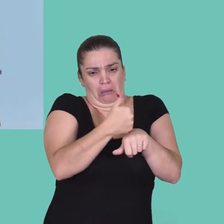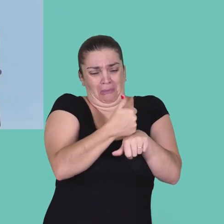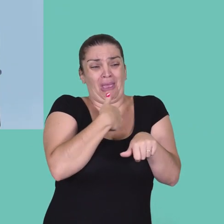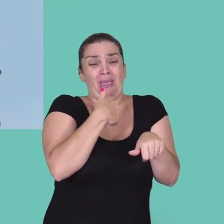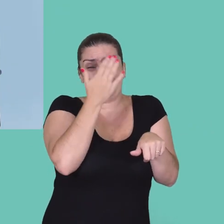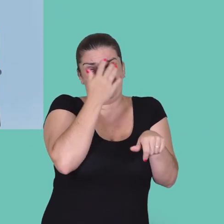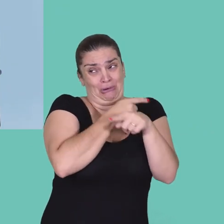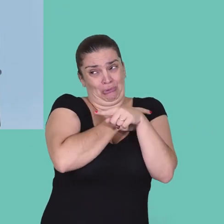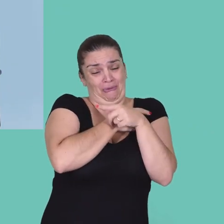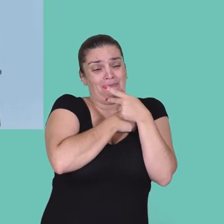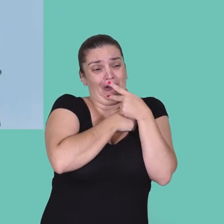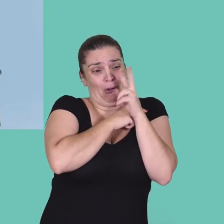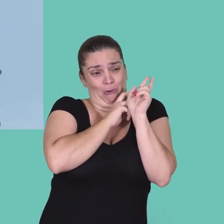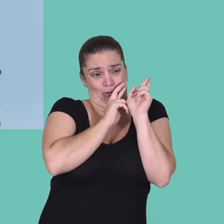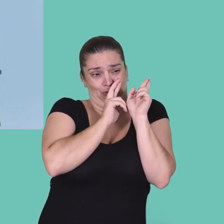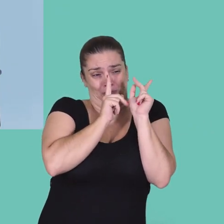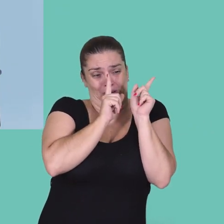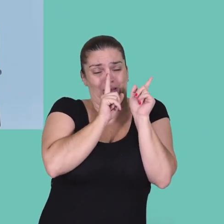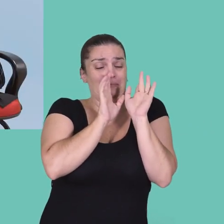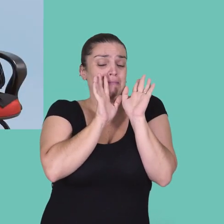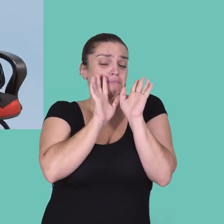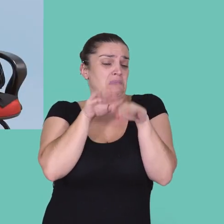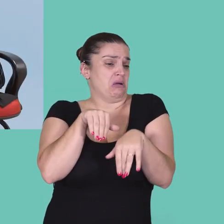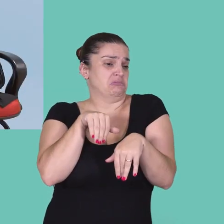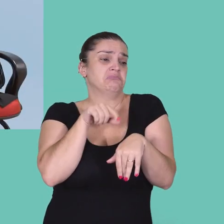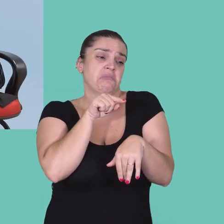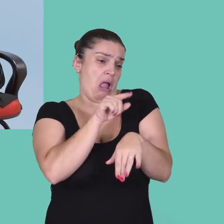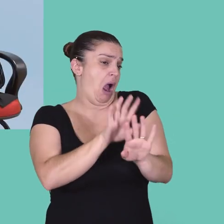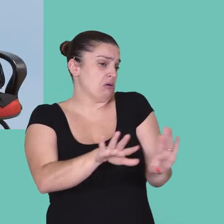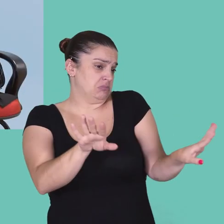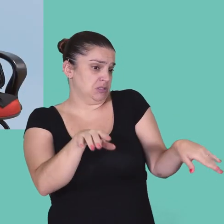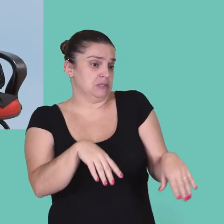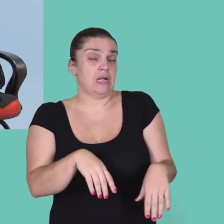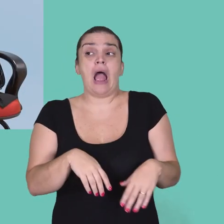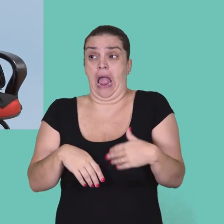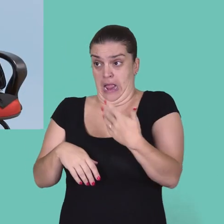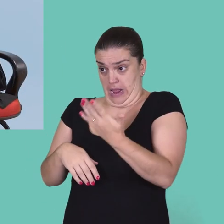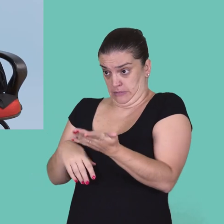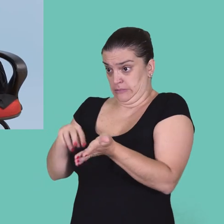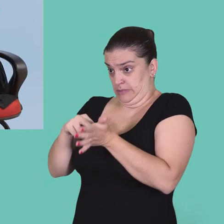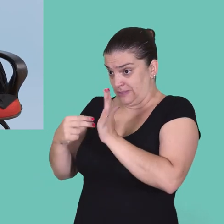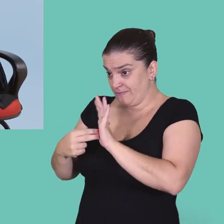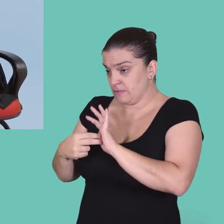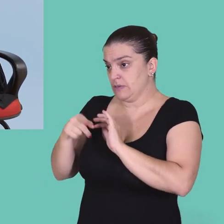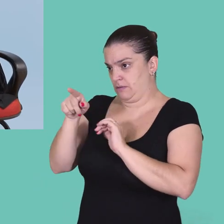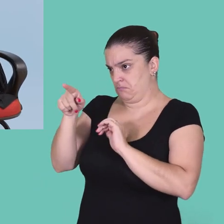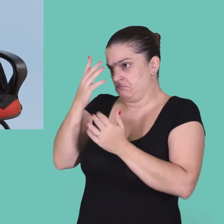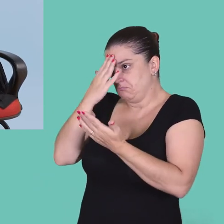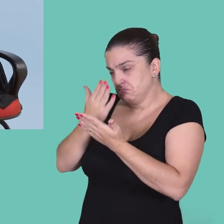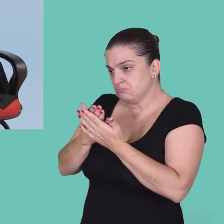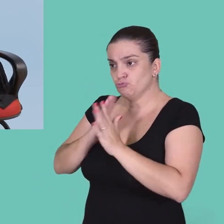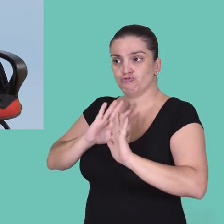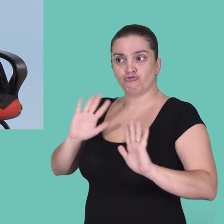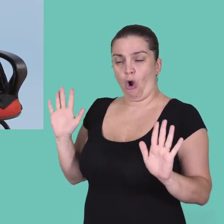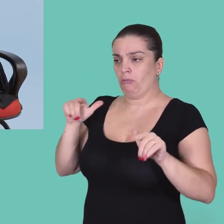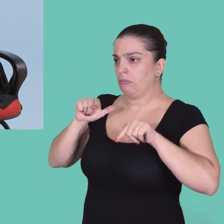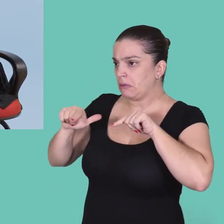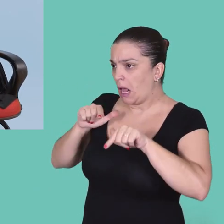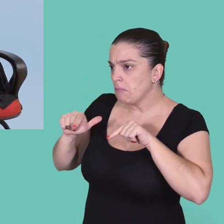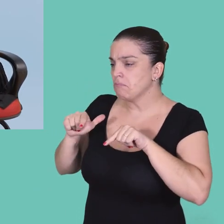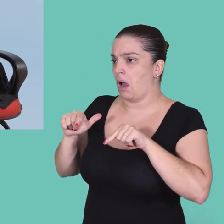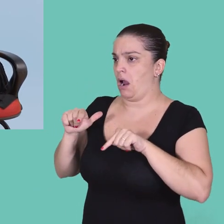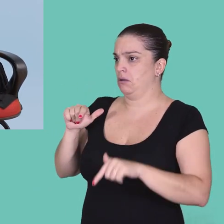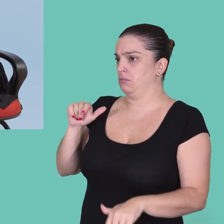carreira. Eu sei que tu gosta de dizer o contrário, mas é assim. Então, quer dizer que a senhora acha que basta